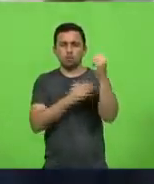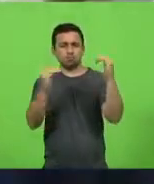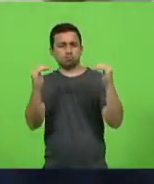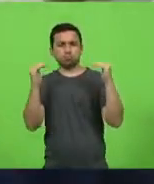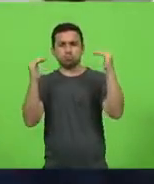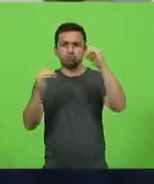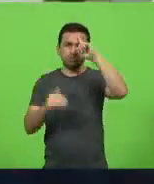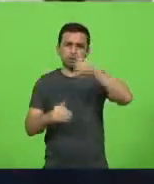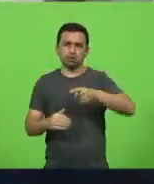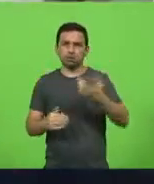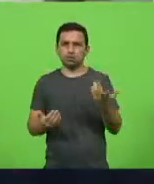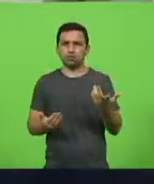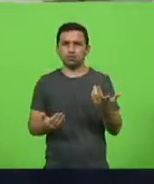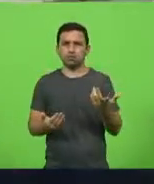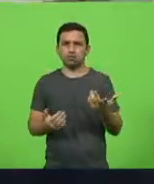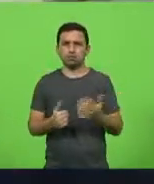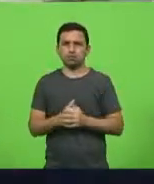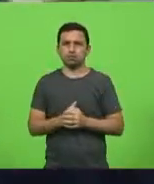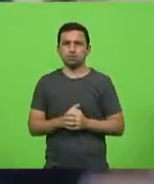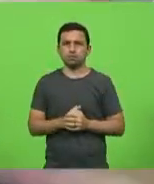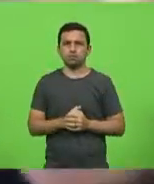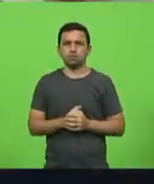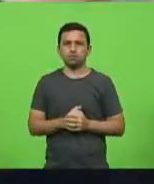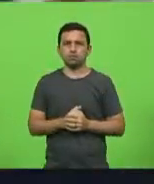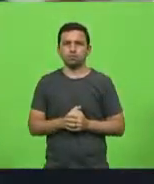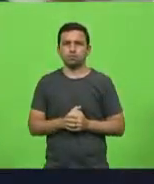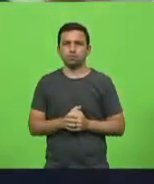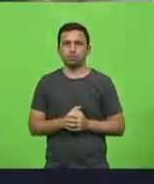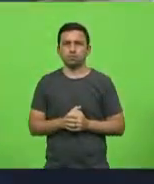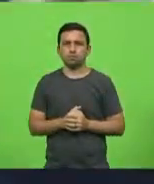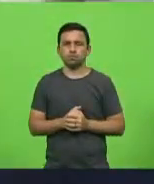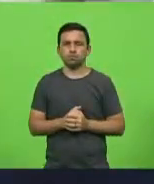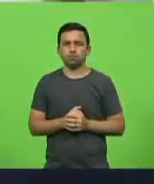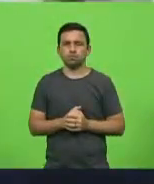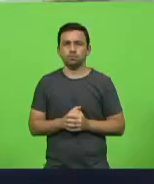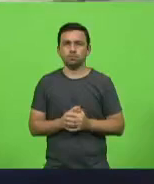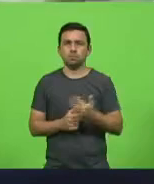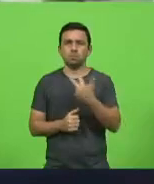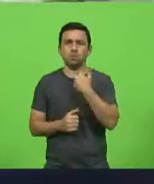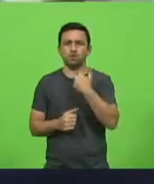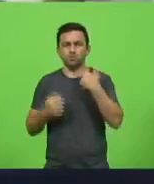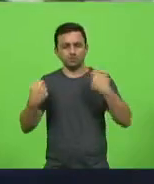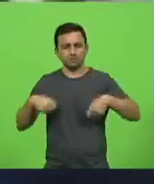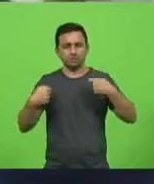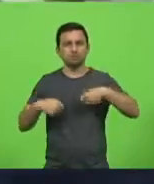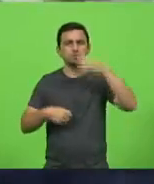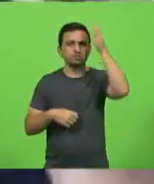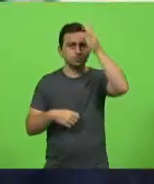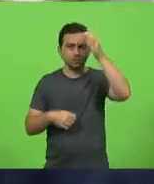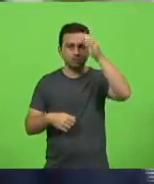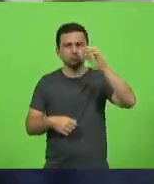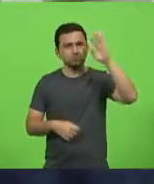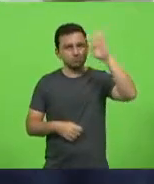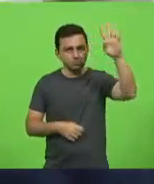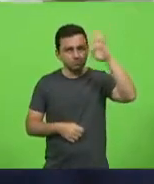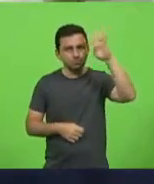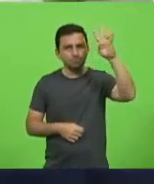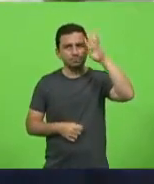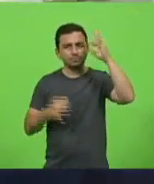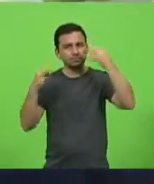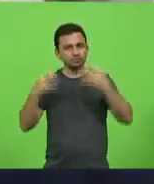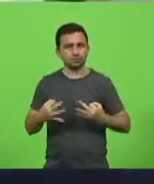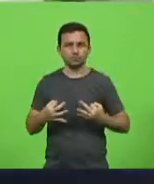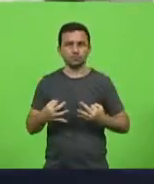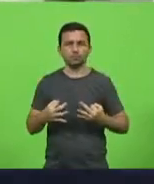pequenos. Não é de política grande. Não é de política que tenha consciência das coisas. Então, por favor,